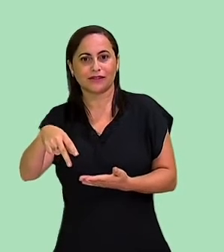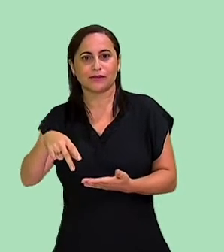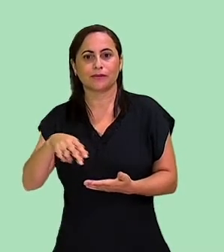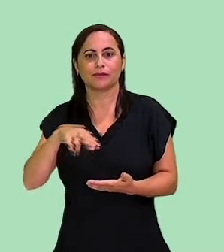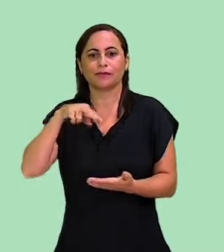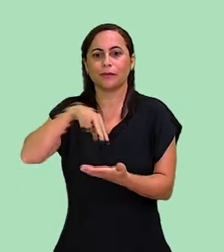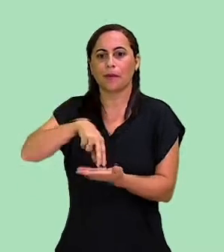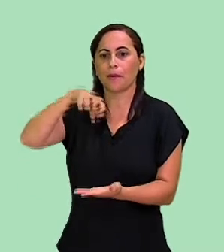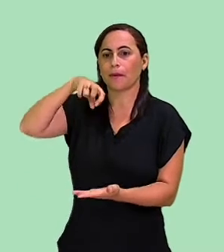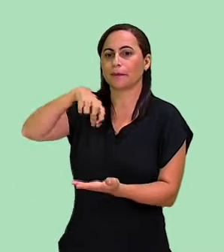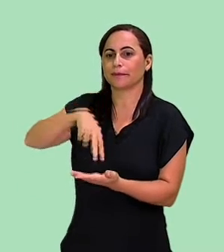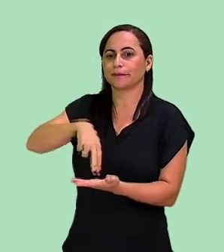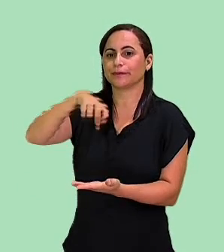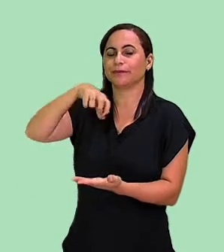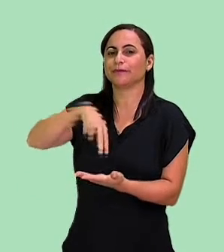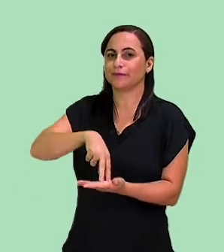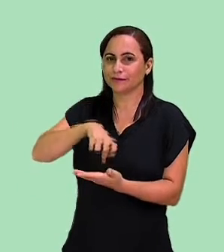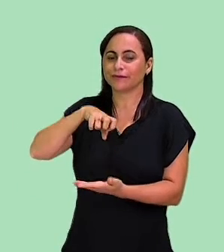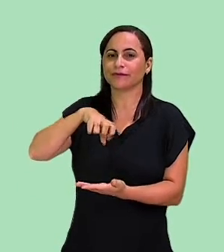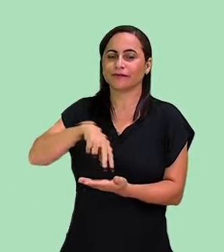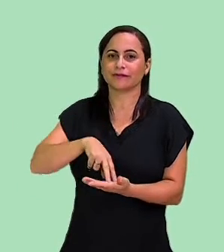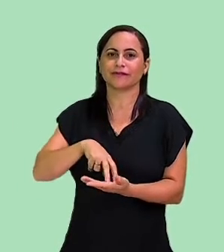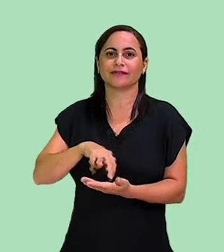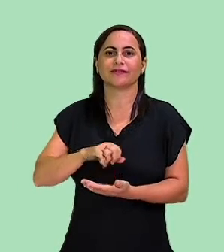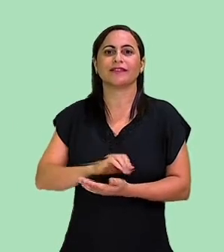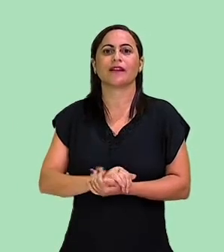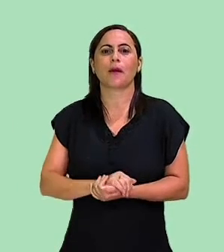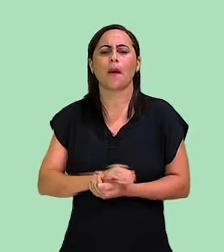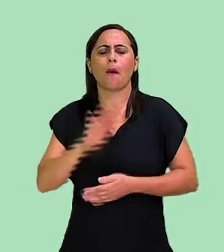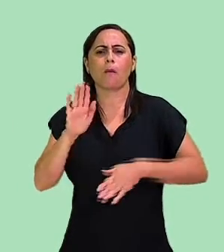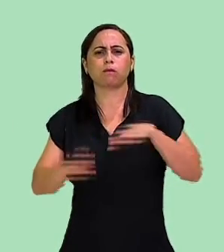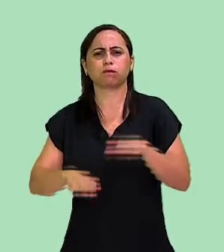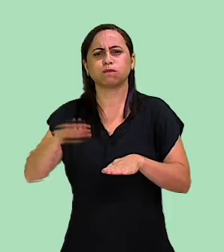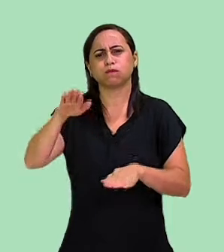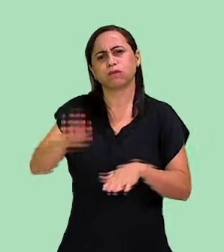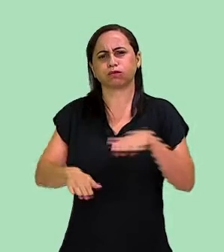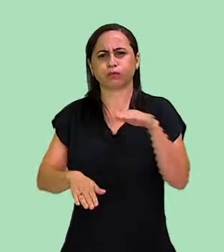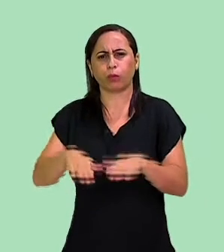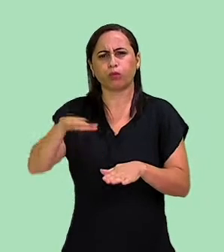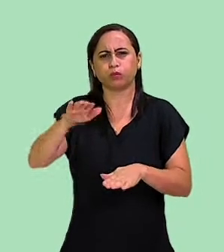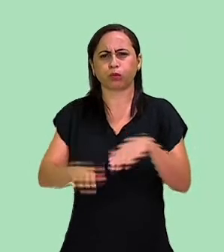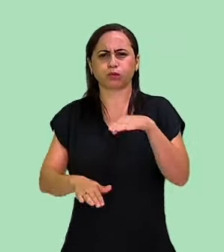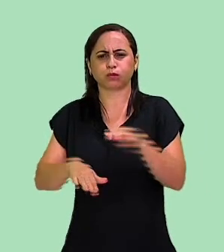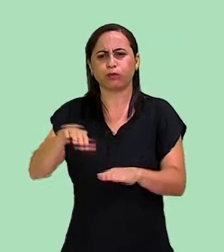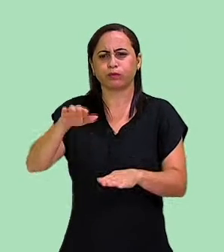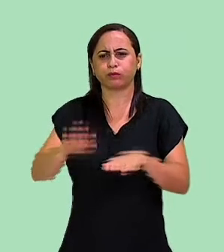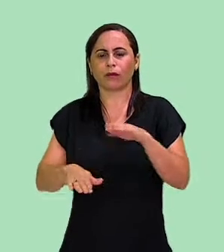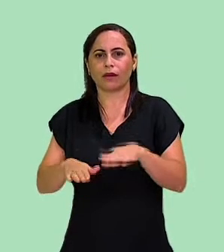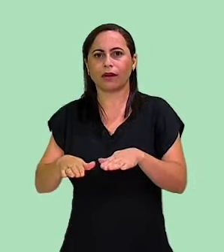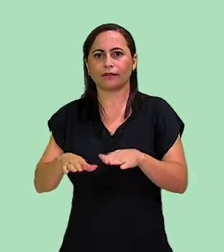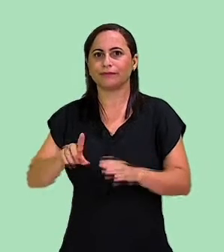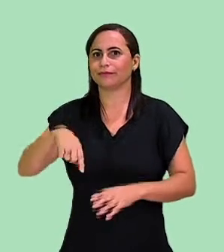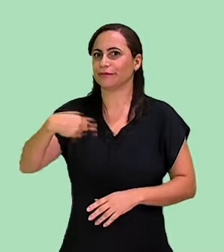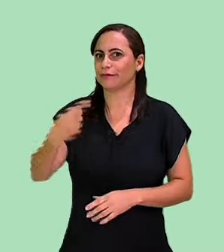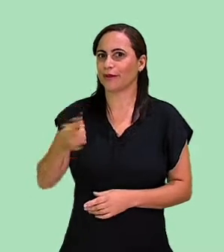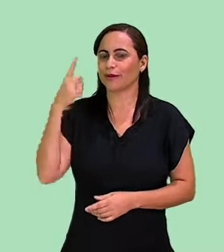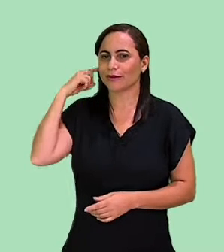Pulando Batendo os pés no chão Vamos ouvir outro?